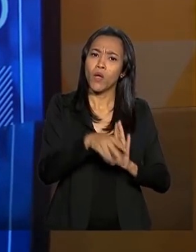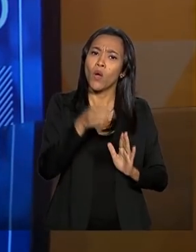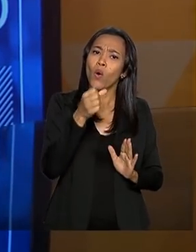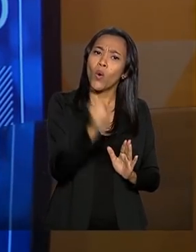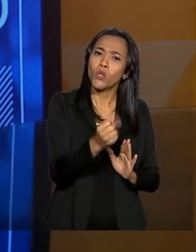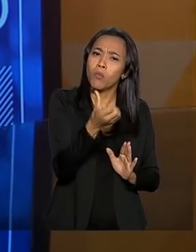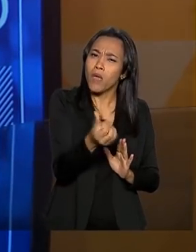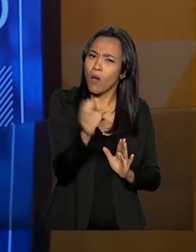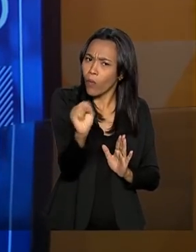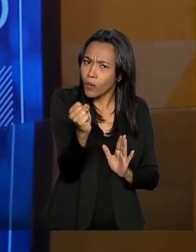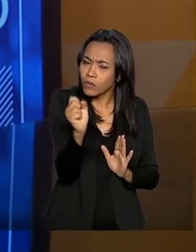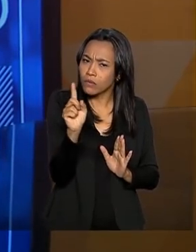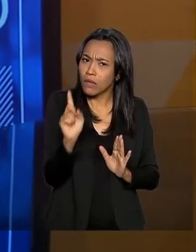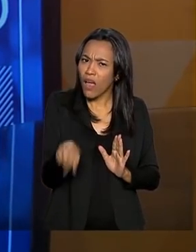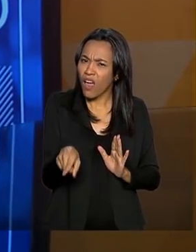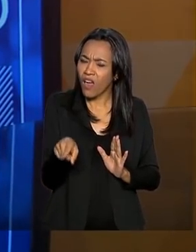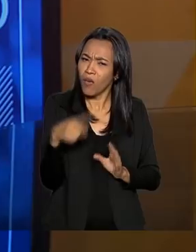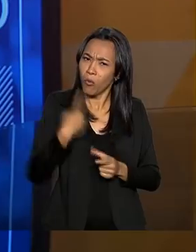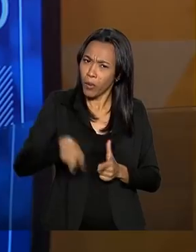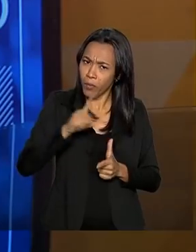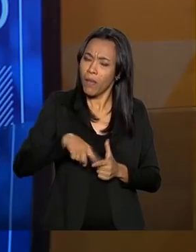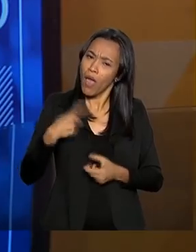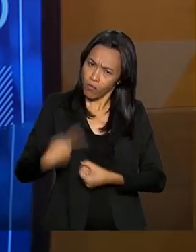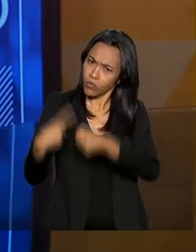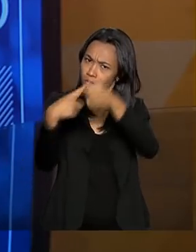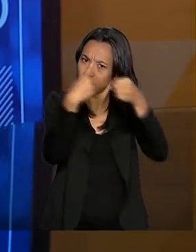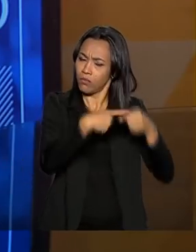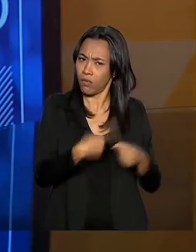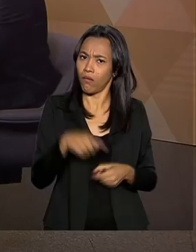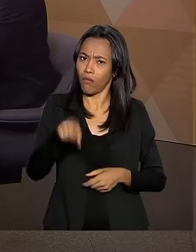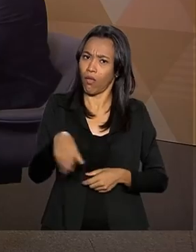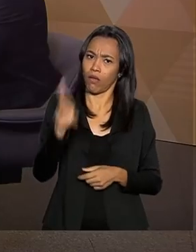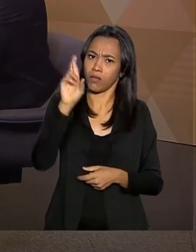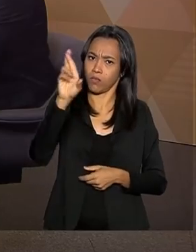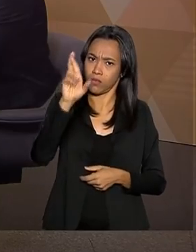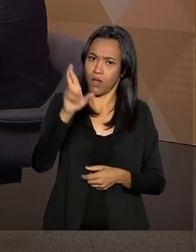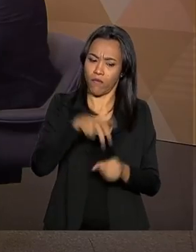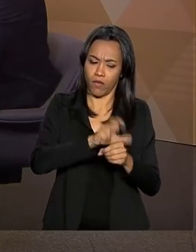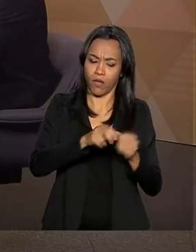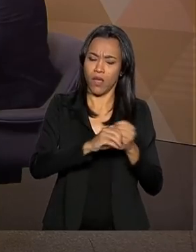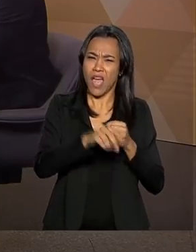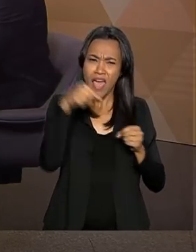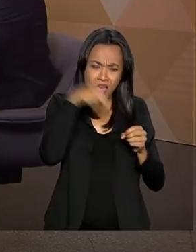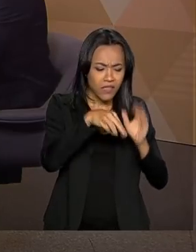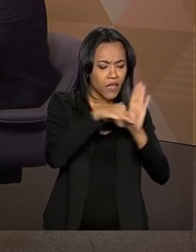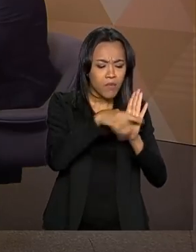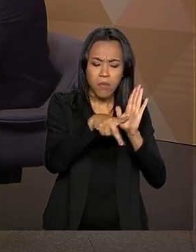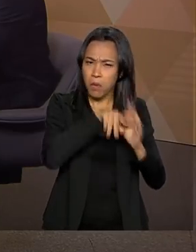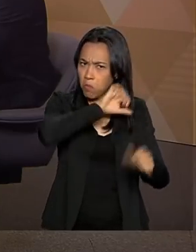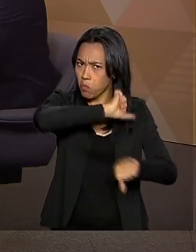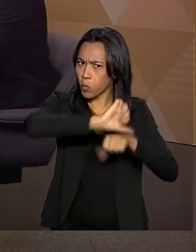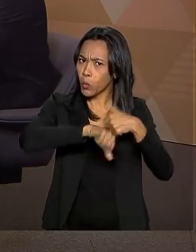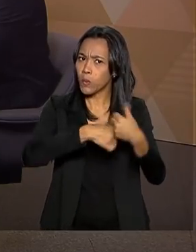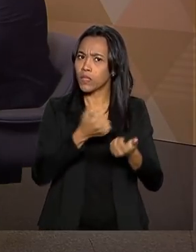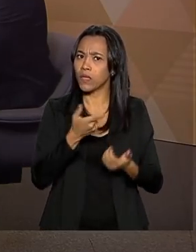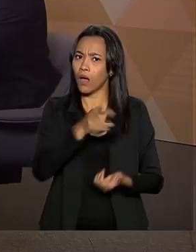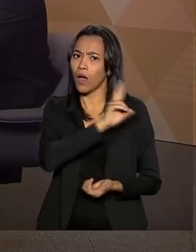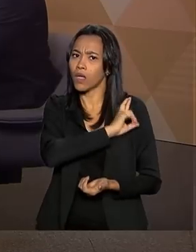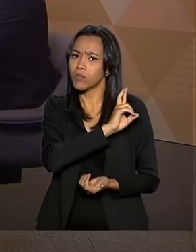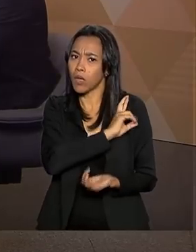a questão do saneamento básico é uma questão municipal, os municípios que são responsáveis. A MP muda um pouco essa configuração?